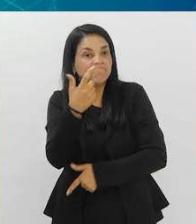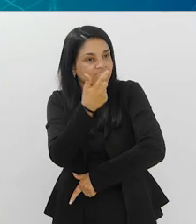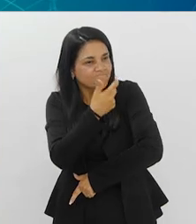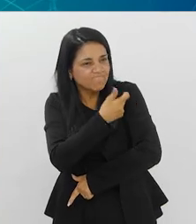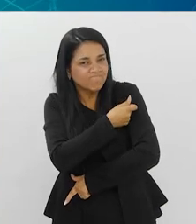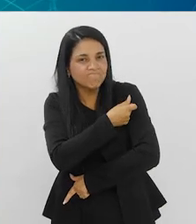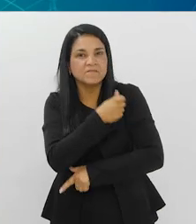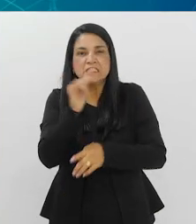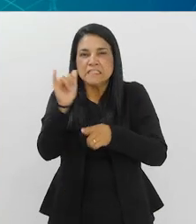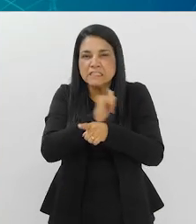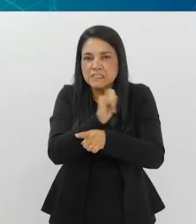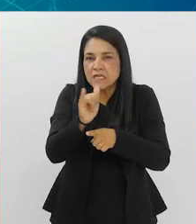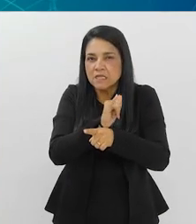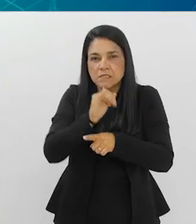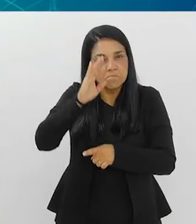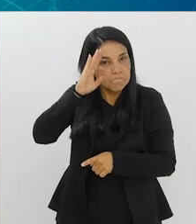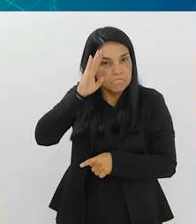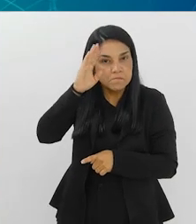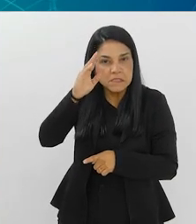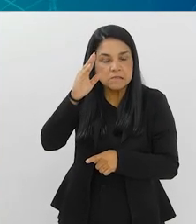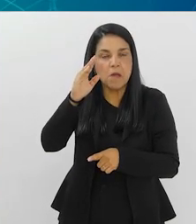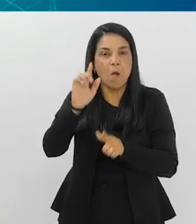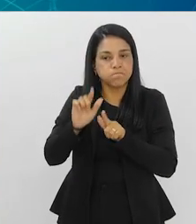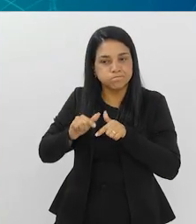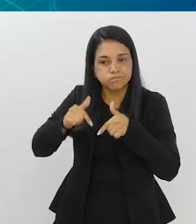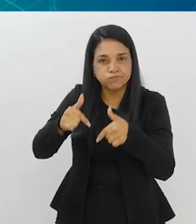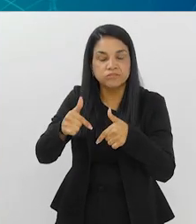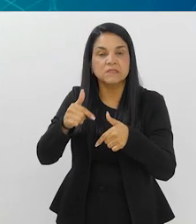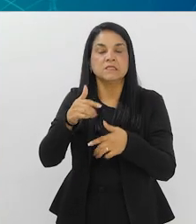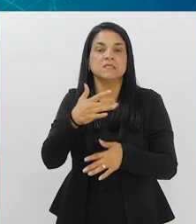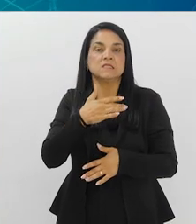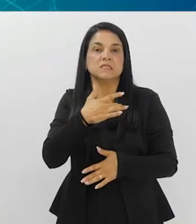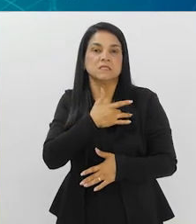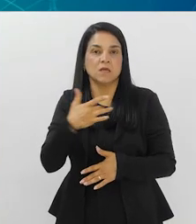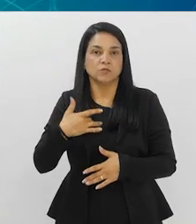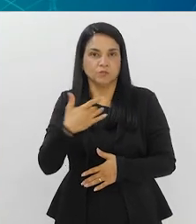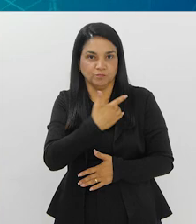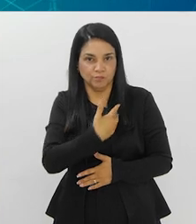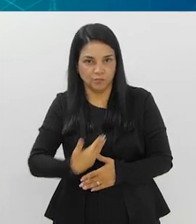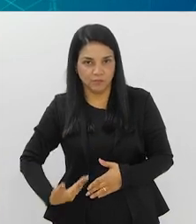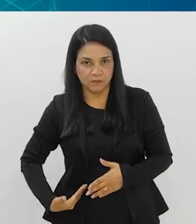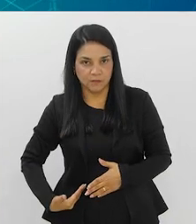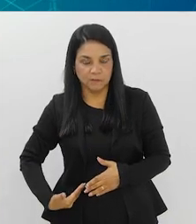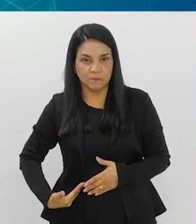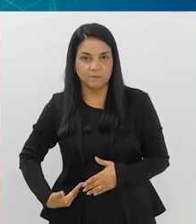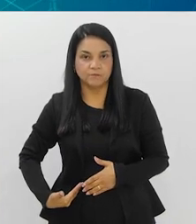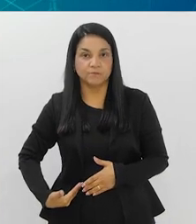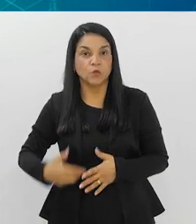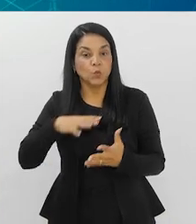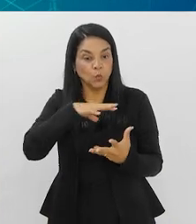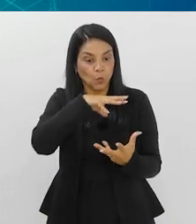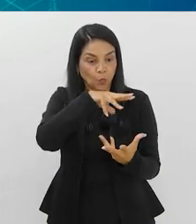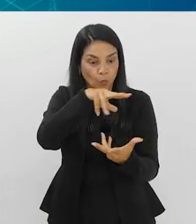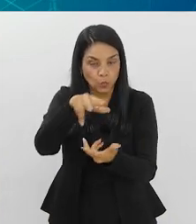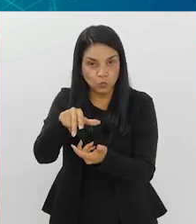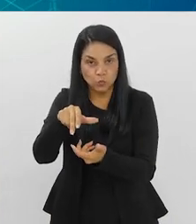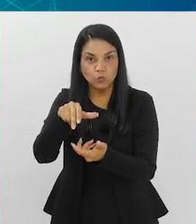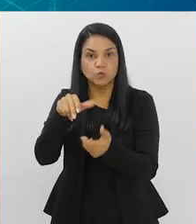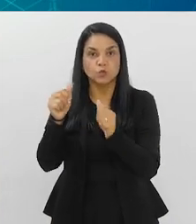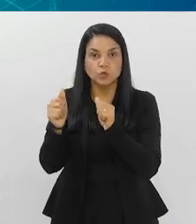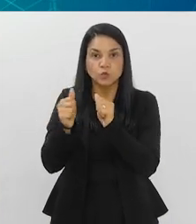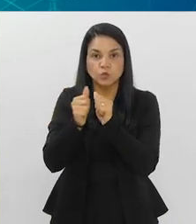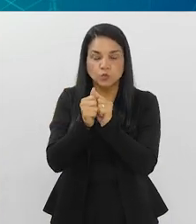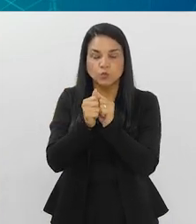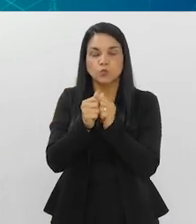vacinação é uma das estratégias mais bem-sucedidas em saúde pública do mundo, né,